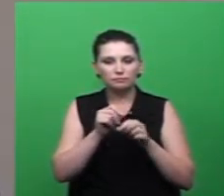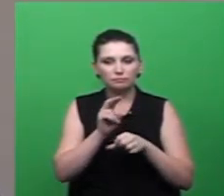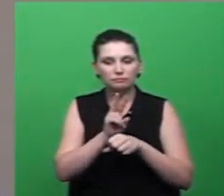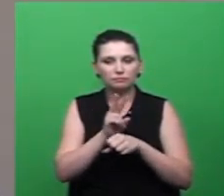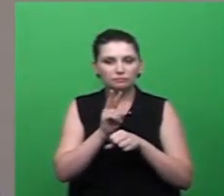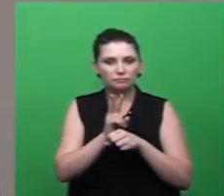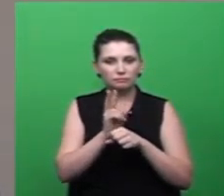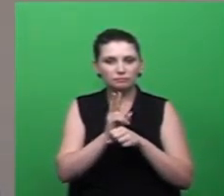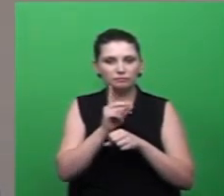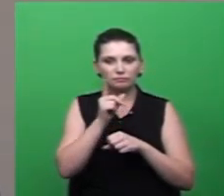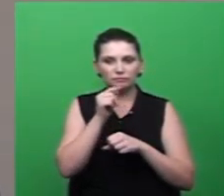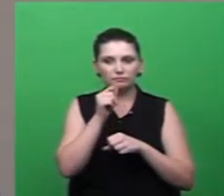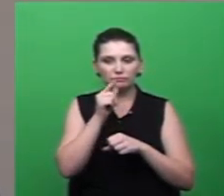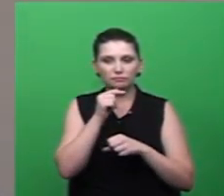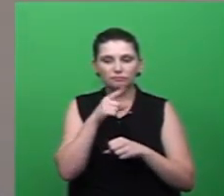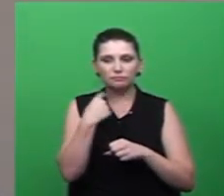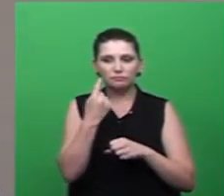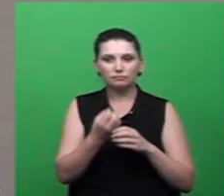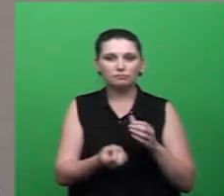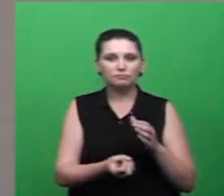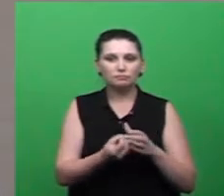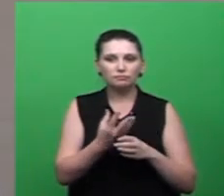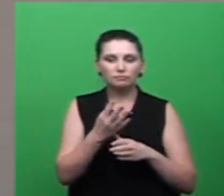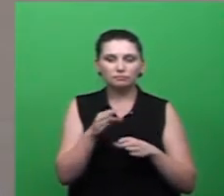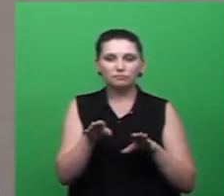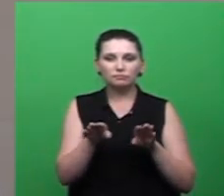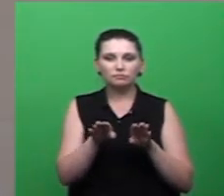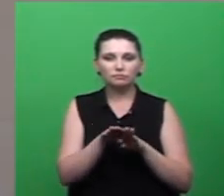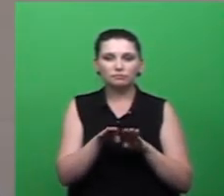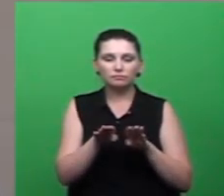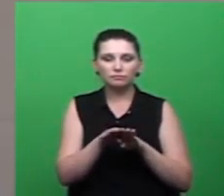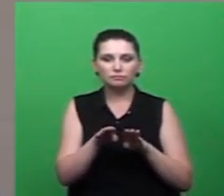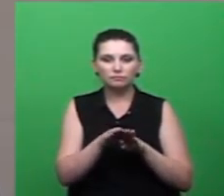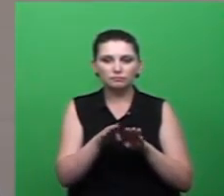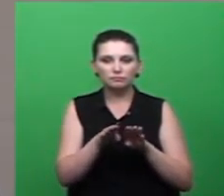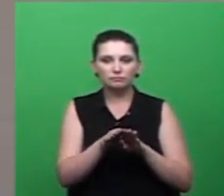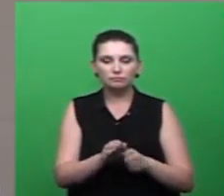sanitária. Criamos também, na oportunidade,